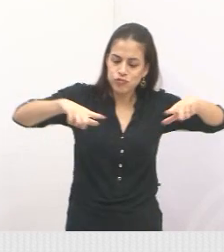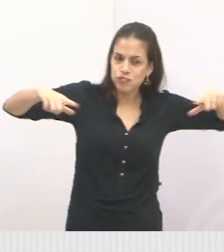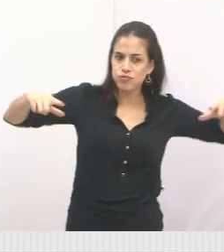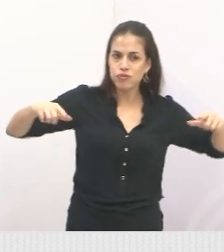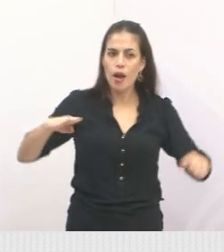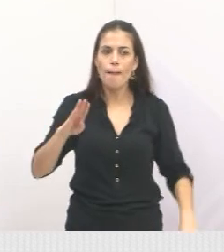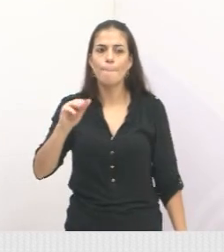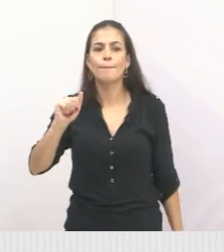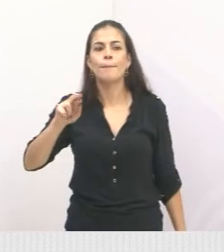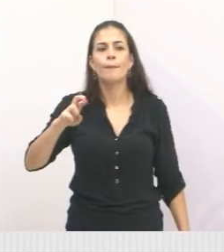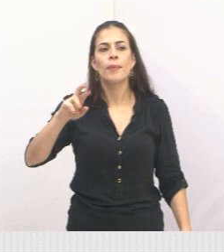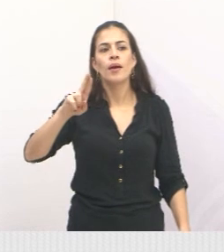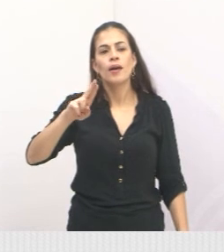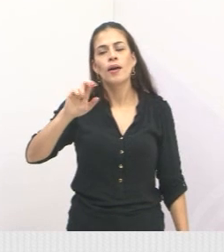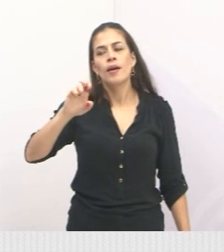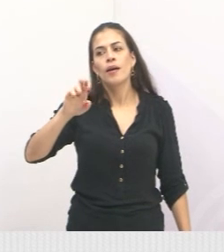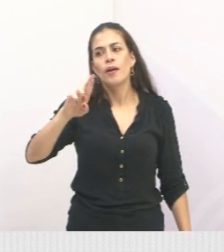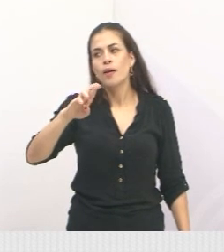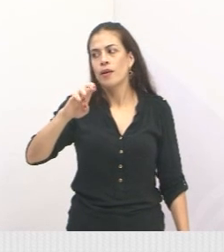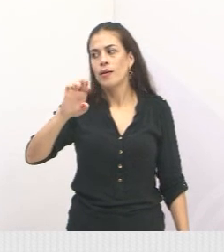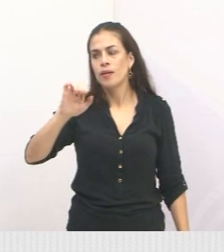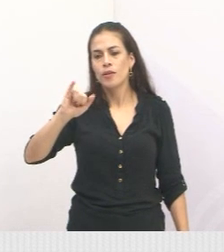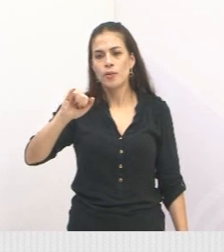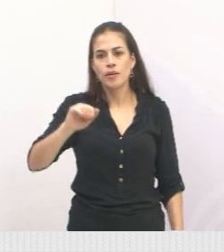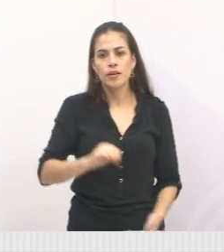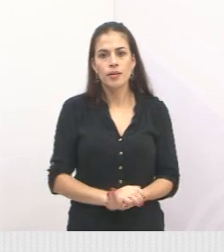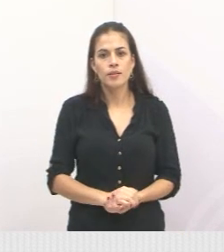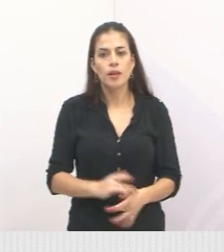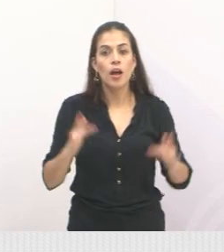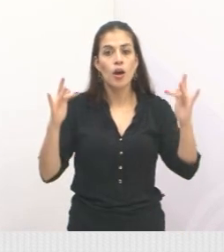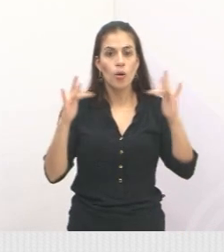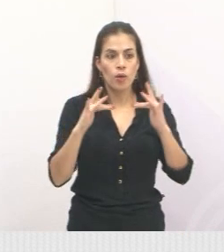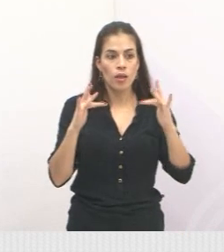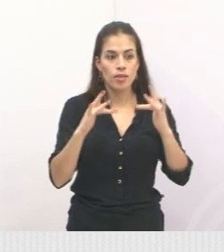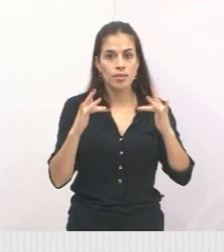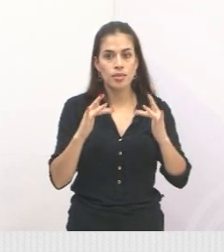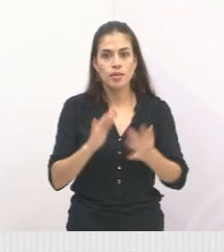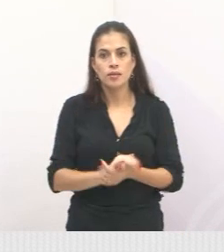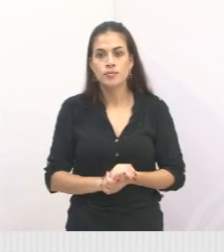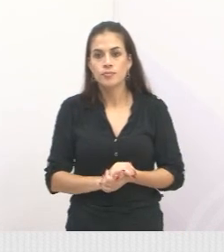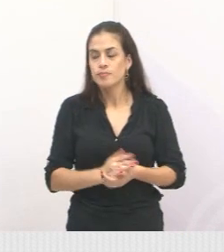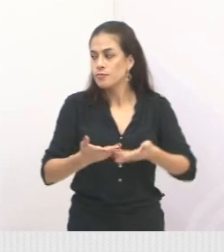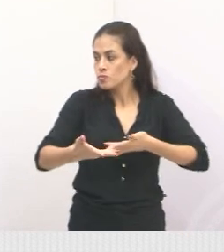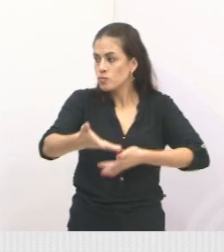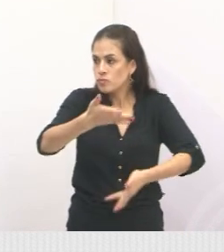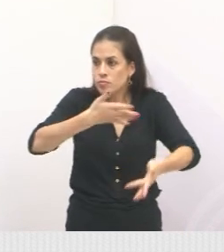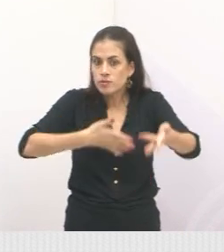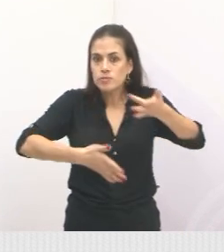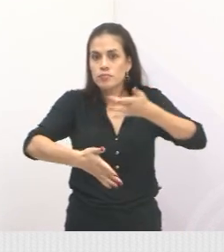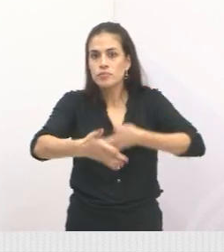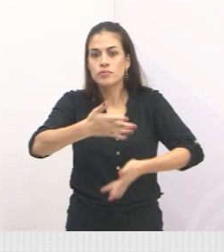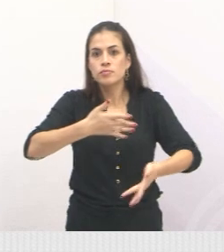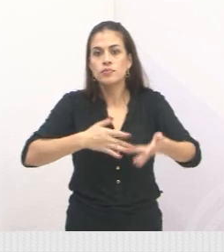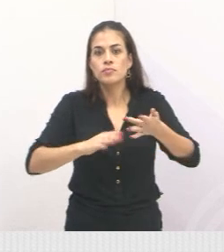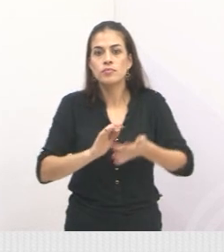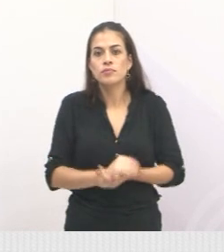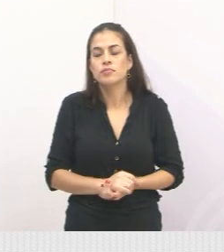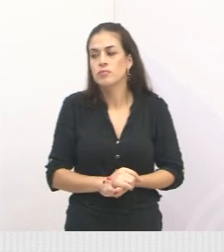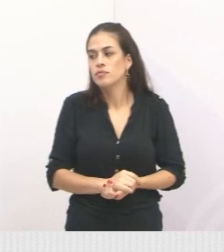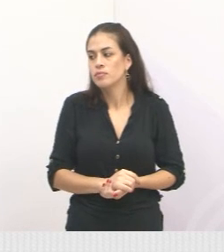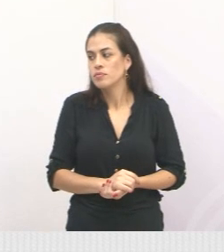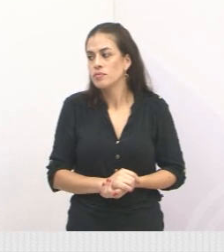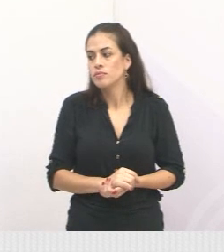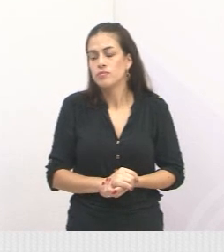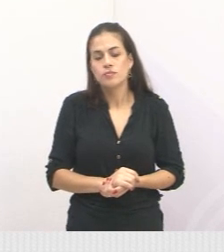quer conhecer mais desse vereador, Rogério Timóteo, estamos à inteira disposição da população de Jacareí.